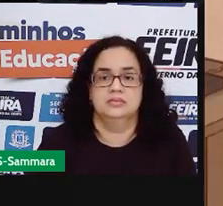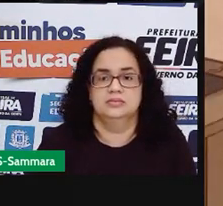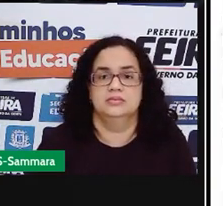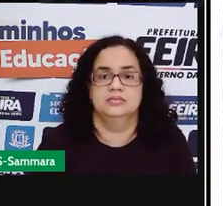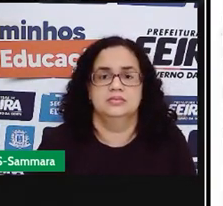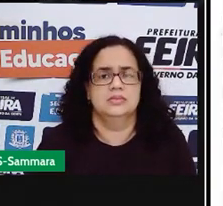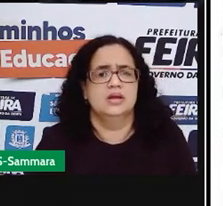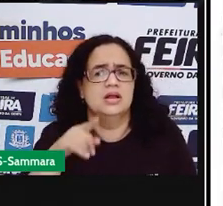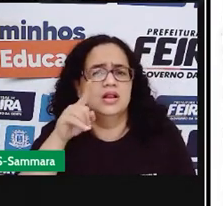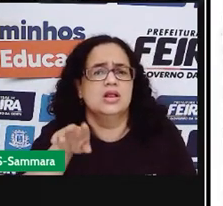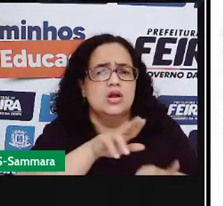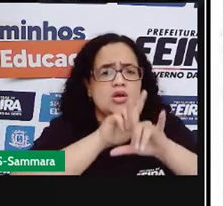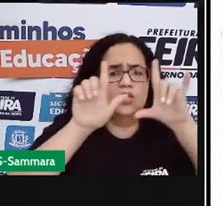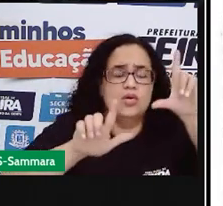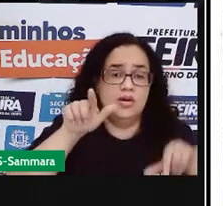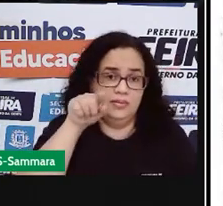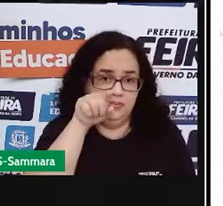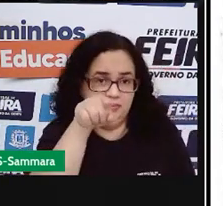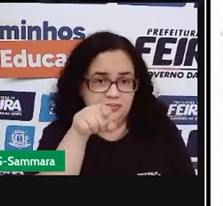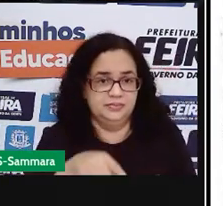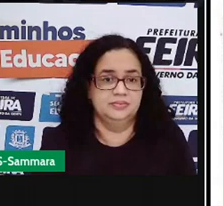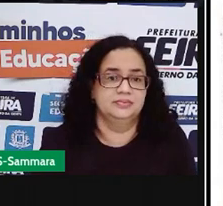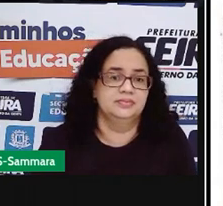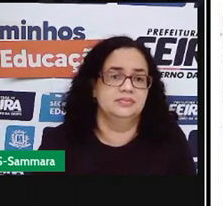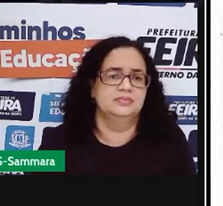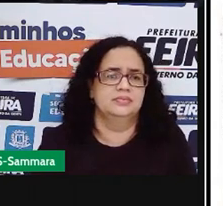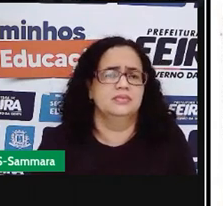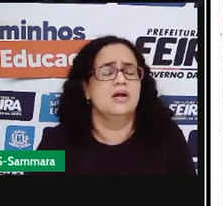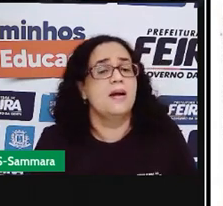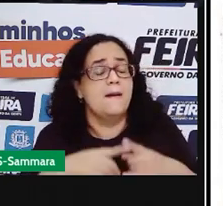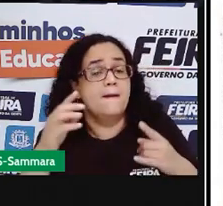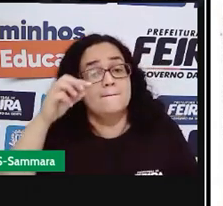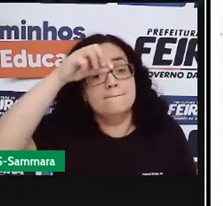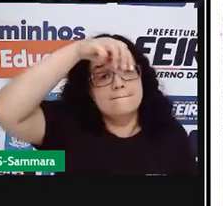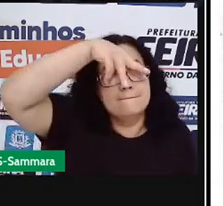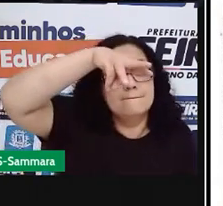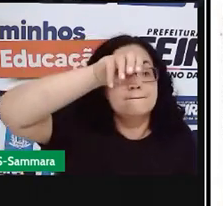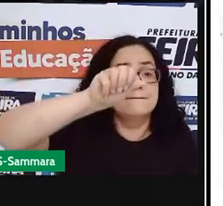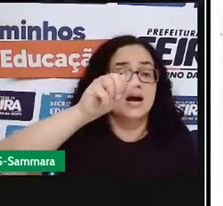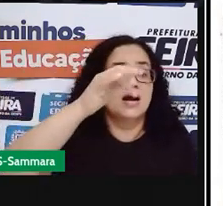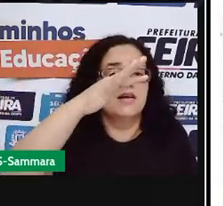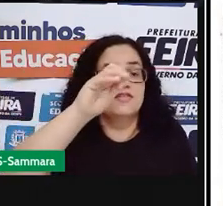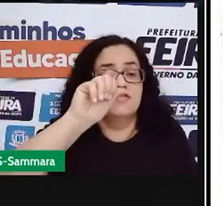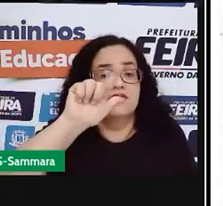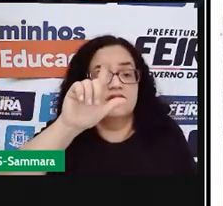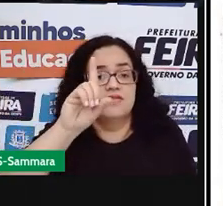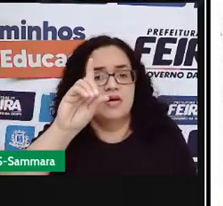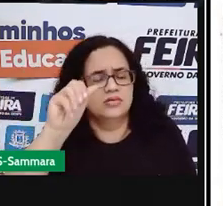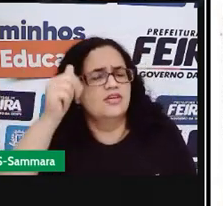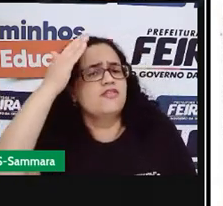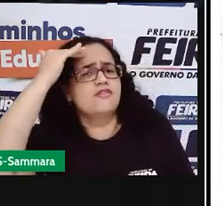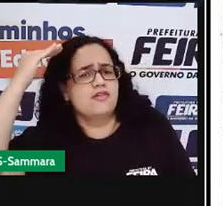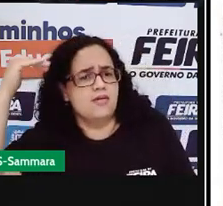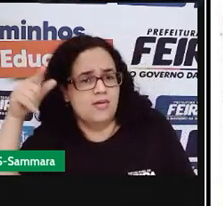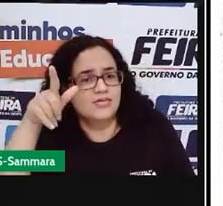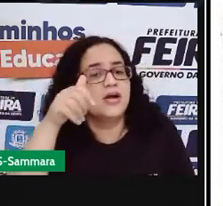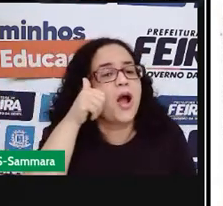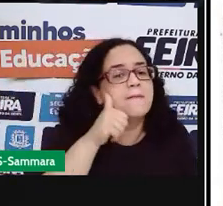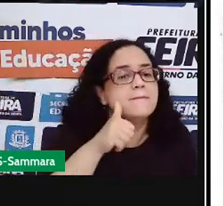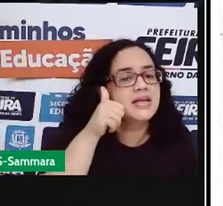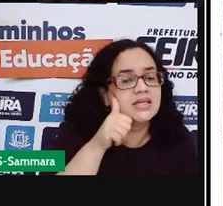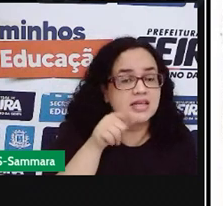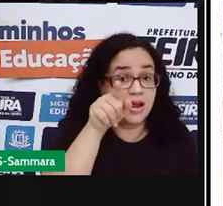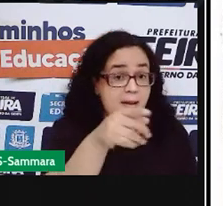O quadrinho de Mafalda. Mafalda é uma personalidade muito famosa que está